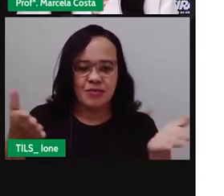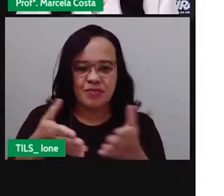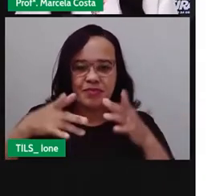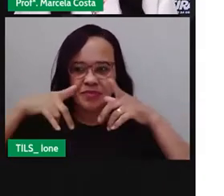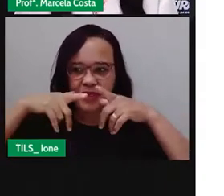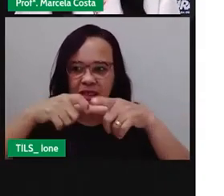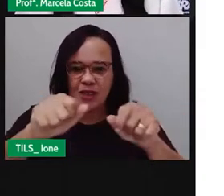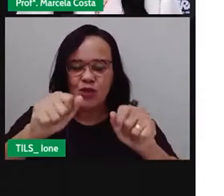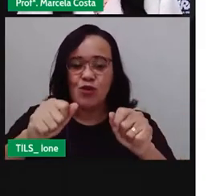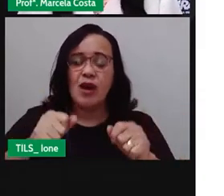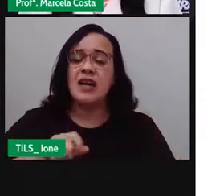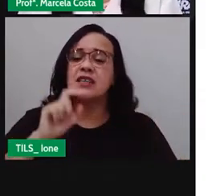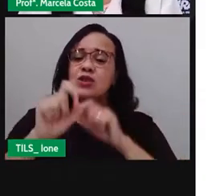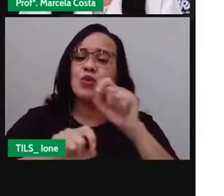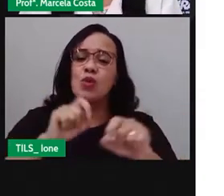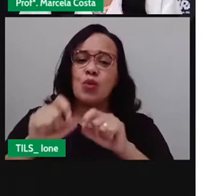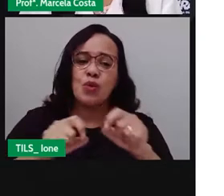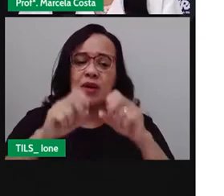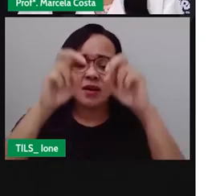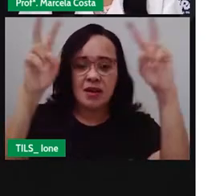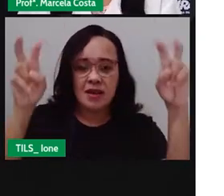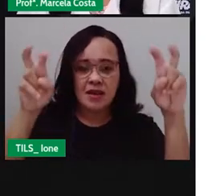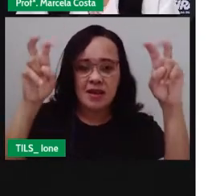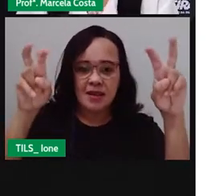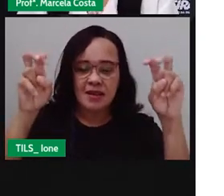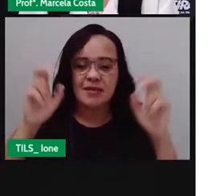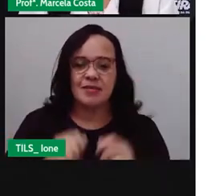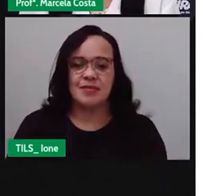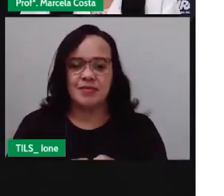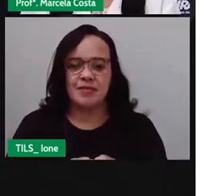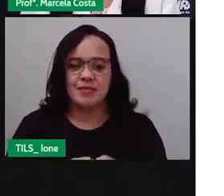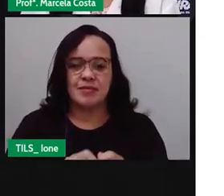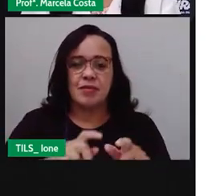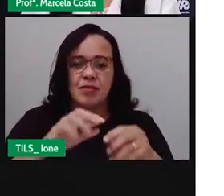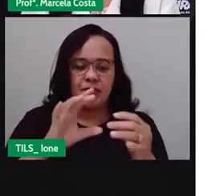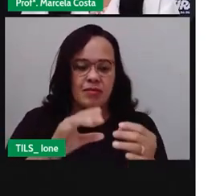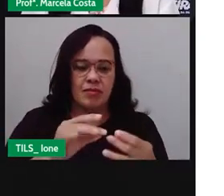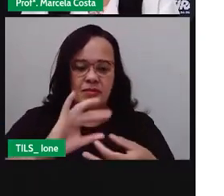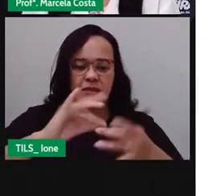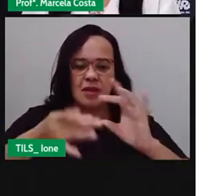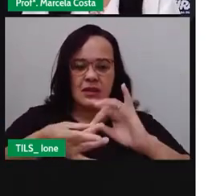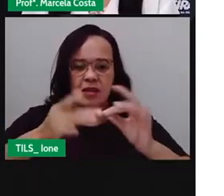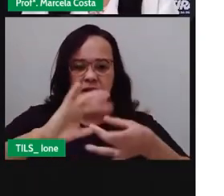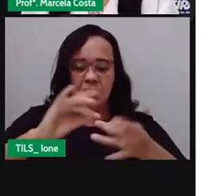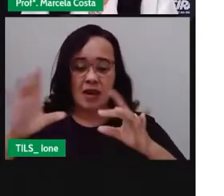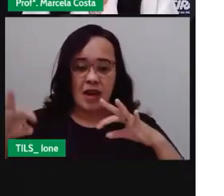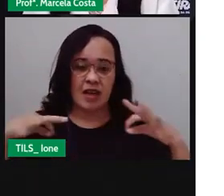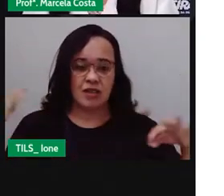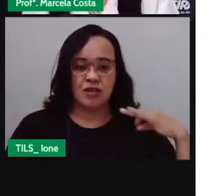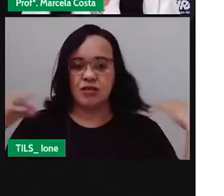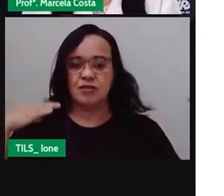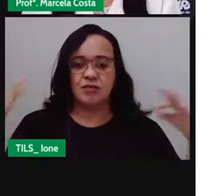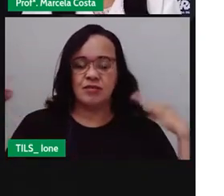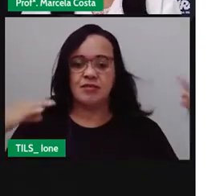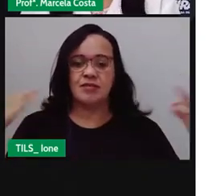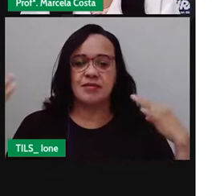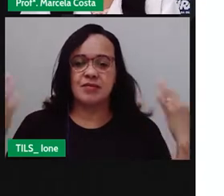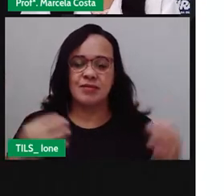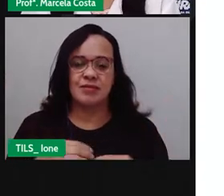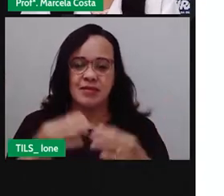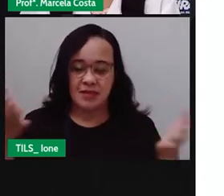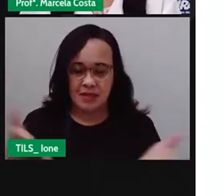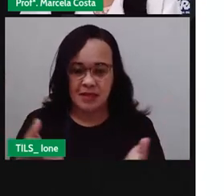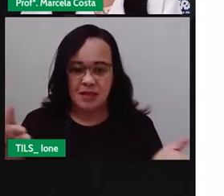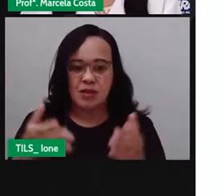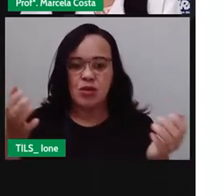vai falar sobre artes pela cidade guia turístico. Então, com essa aula de